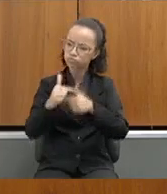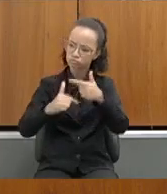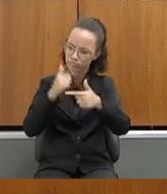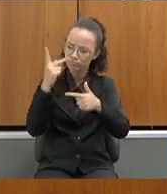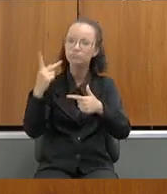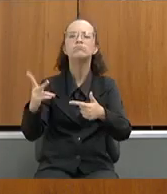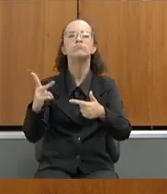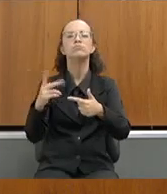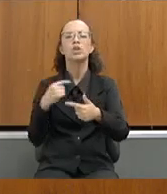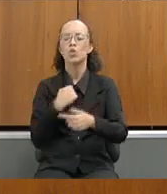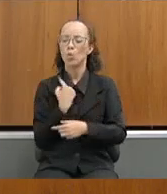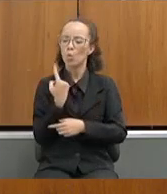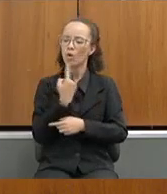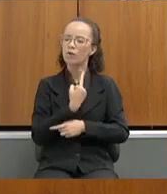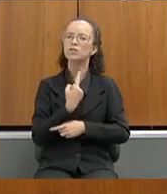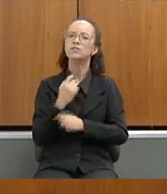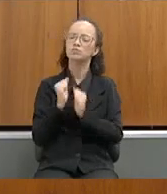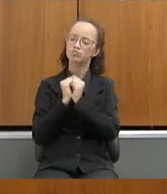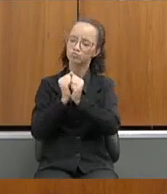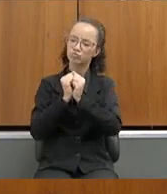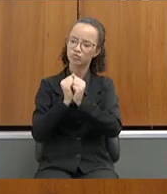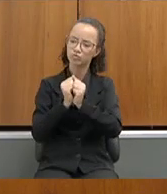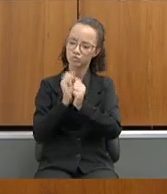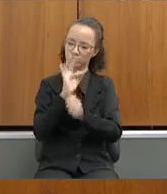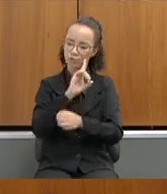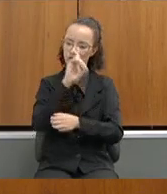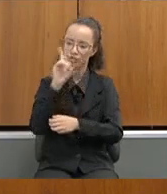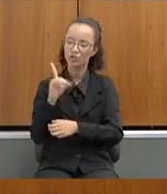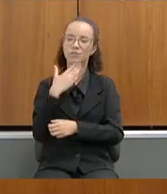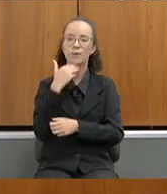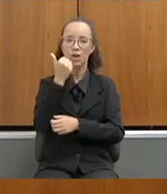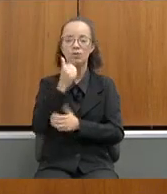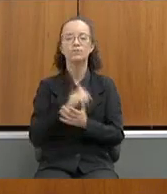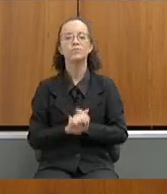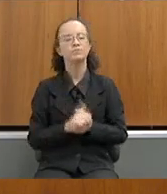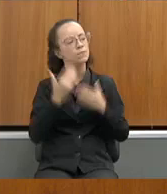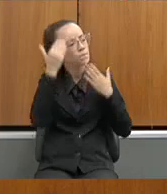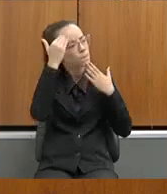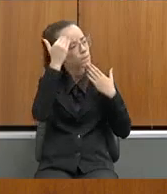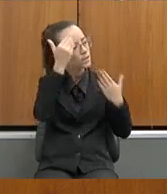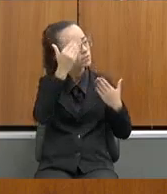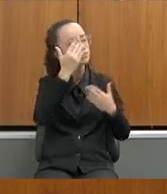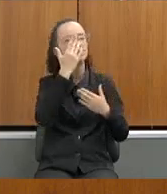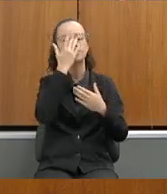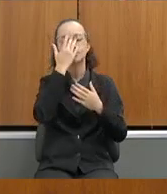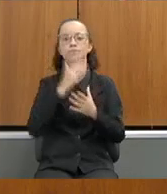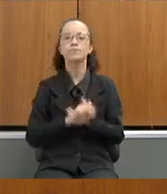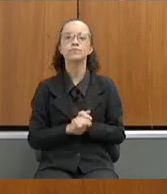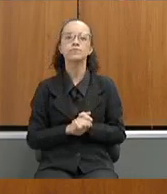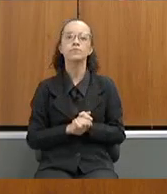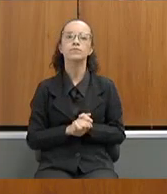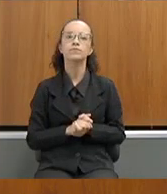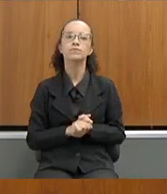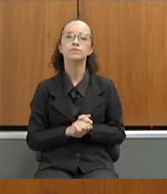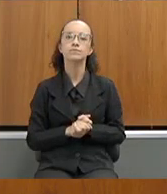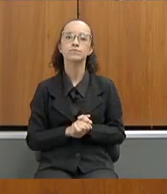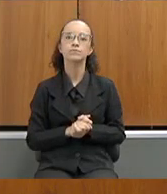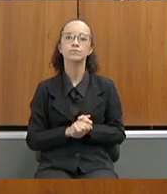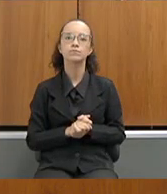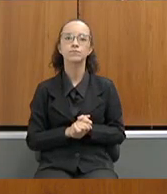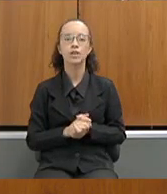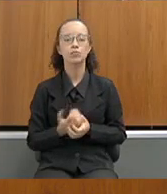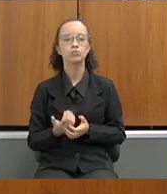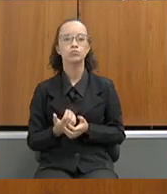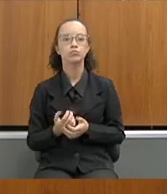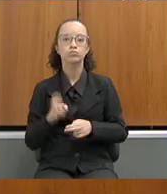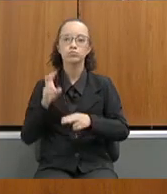torcendo muito por dias melhores. Obrigada, deputado Dalmo. Acertei aqui com o secretário as